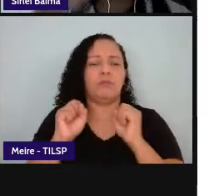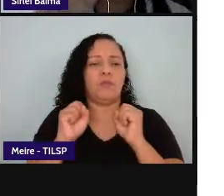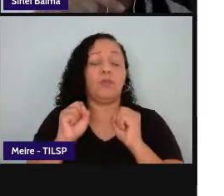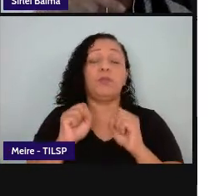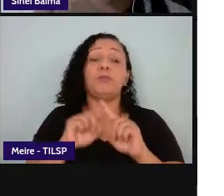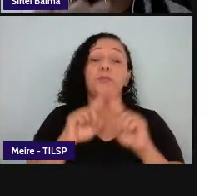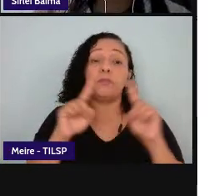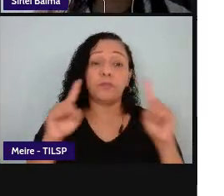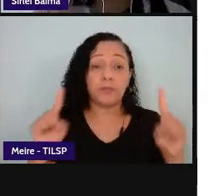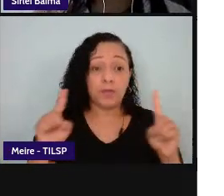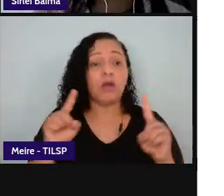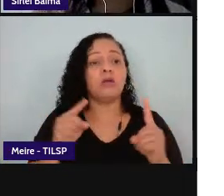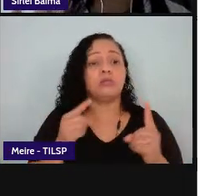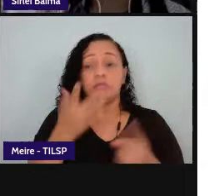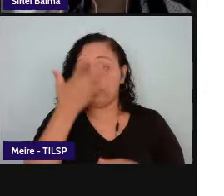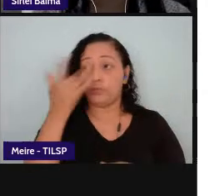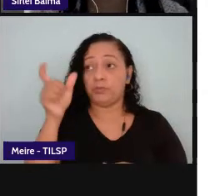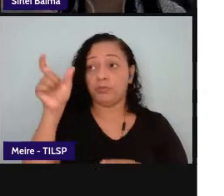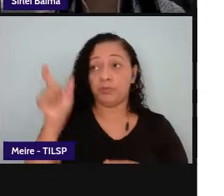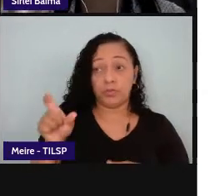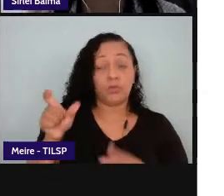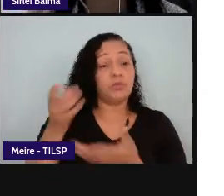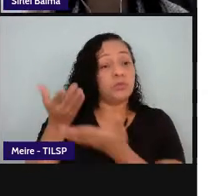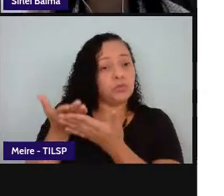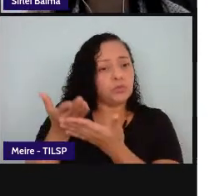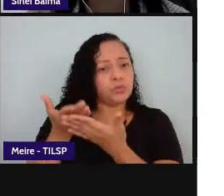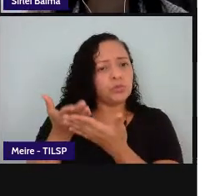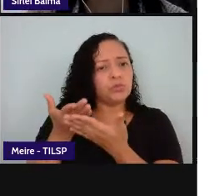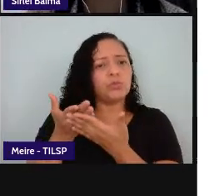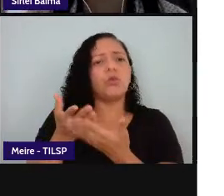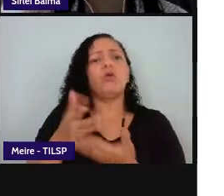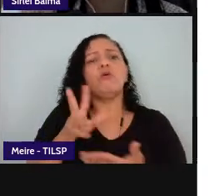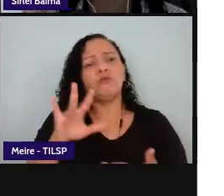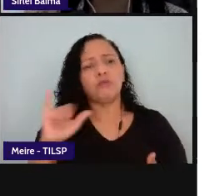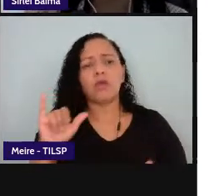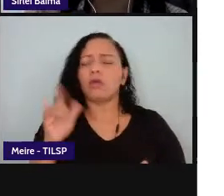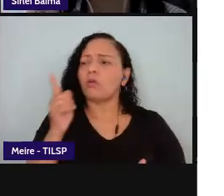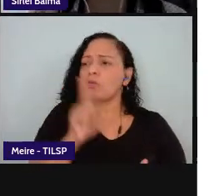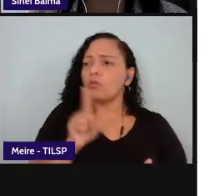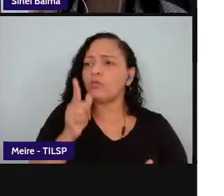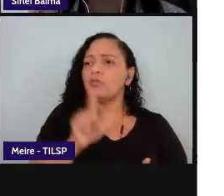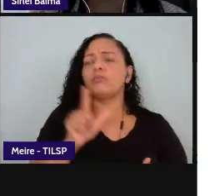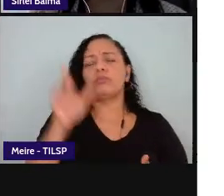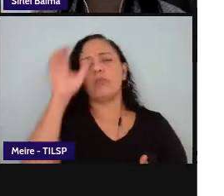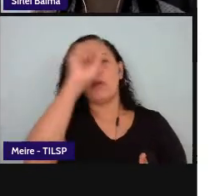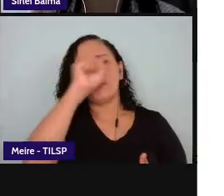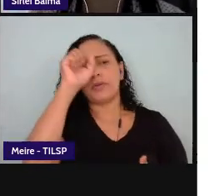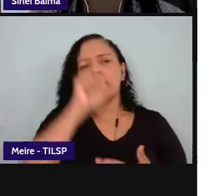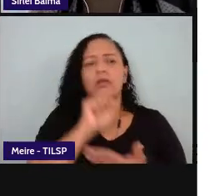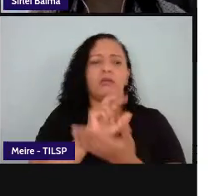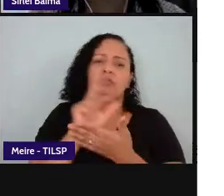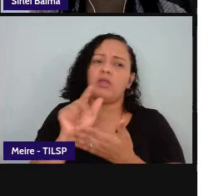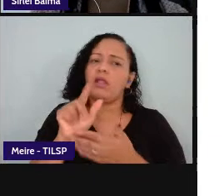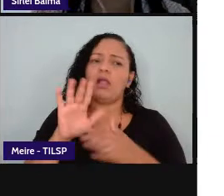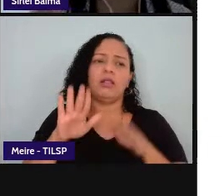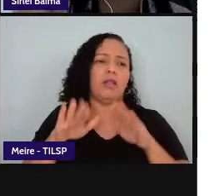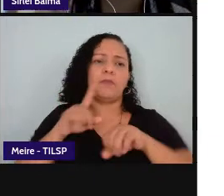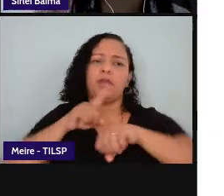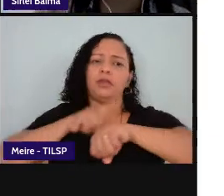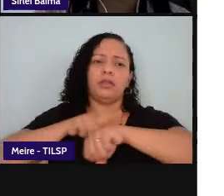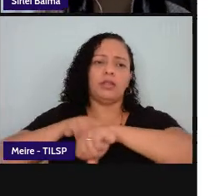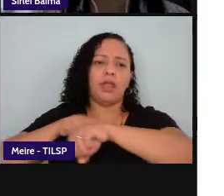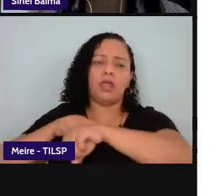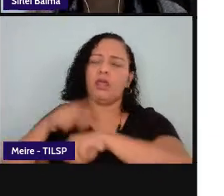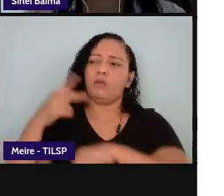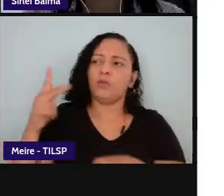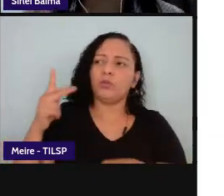vai o estudante vai se apropriando de maneira distinta dependendo do seu ritmo de aprendizagem dependendo